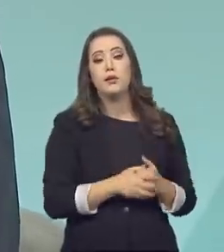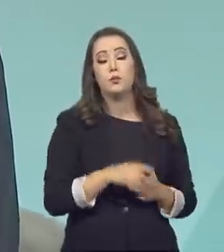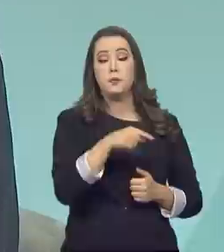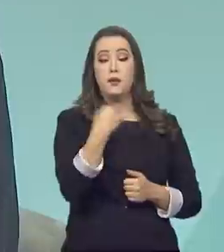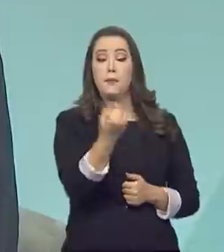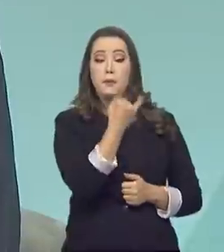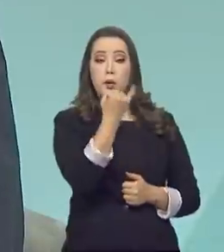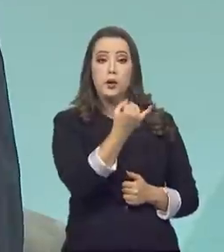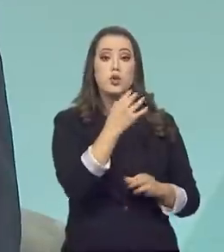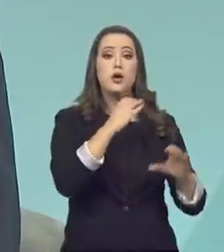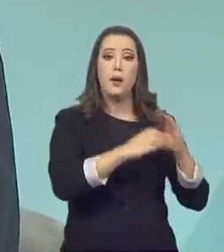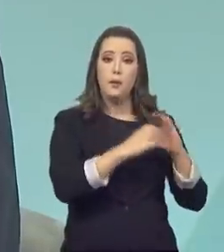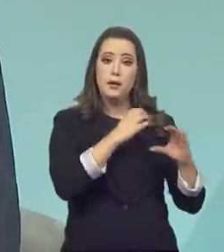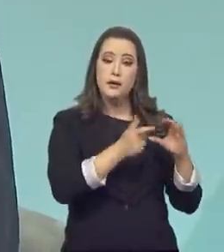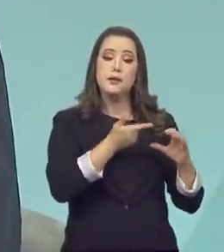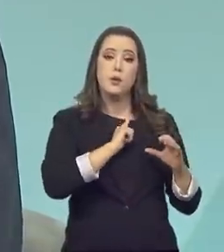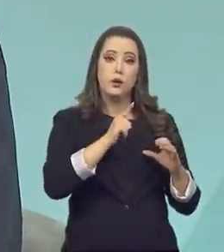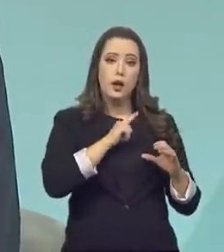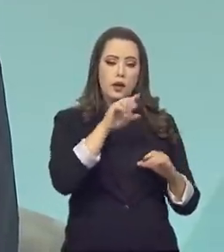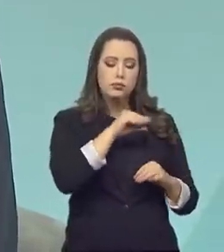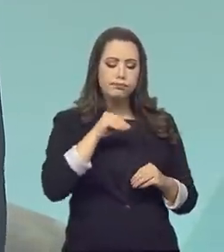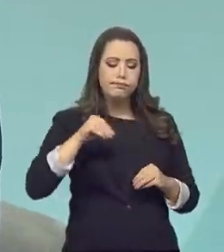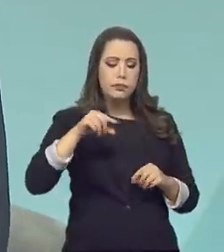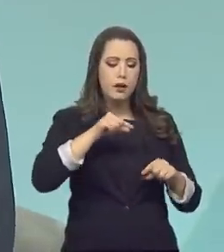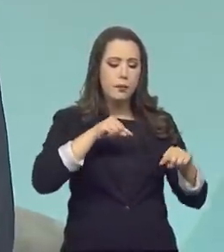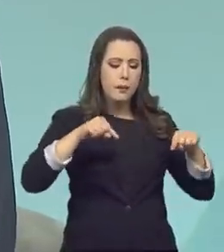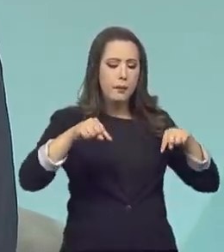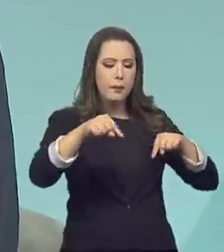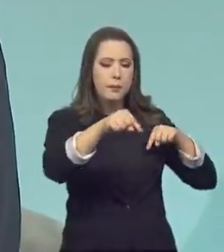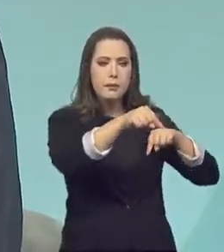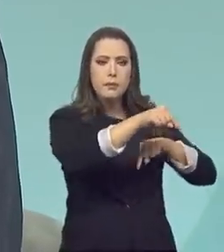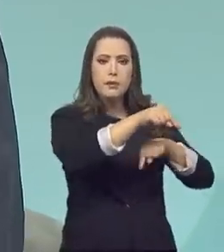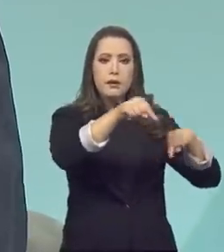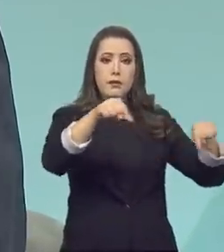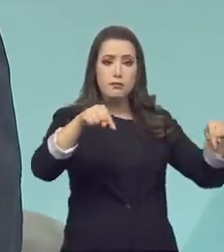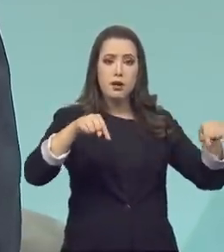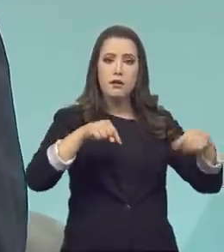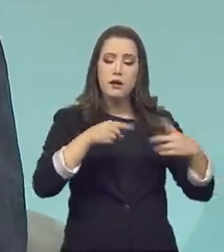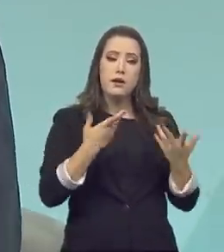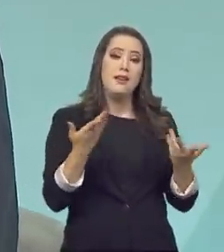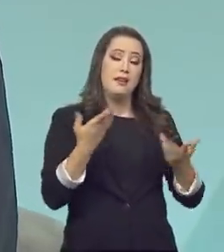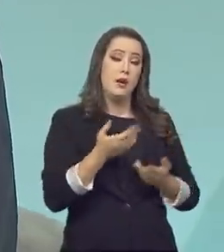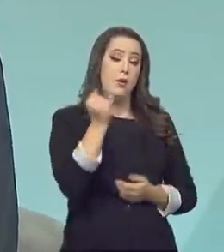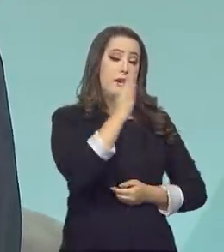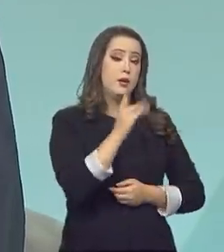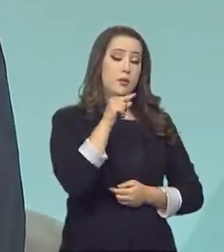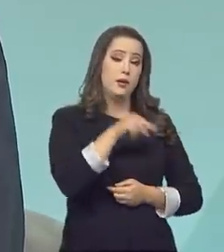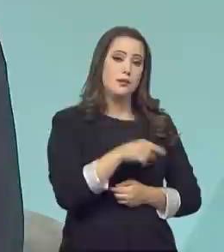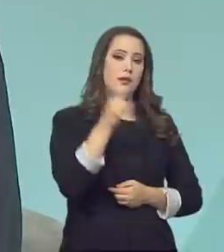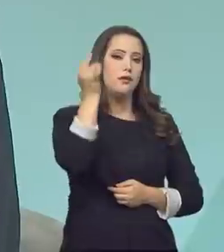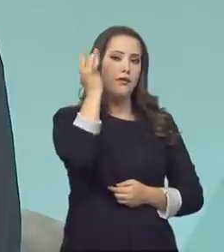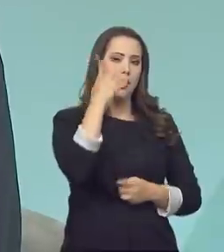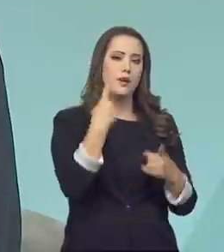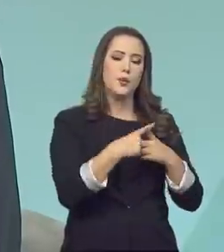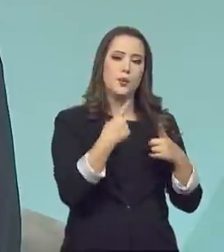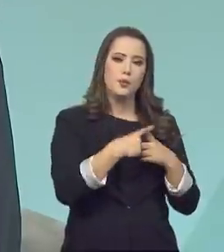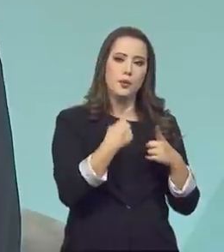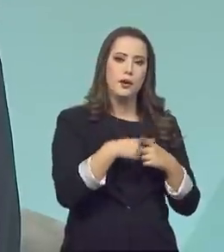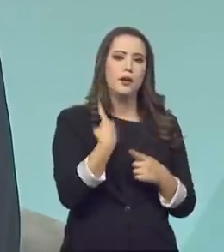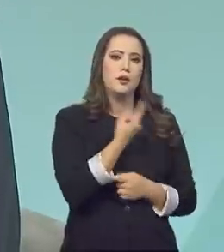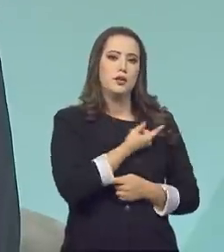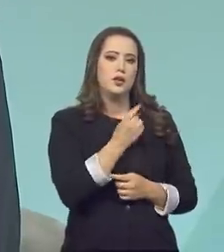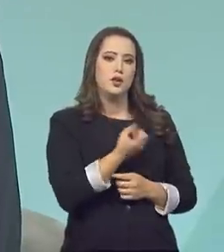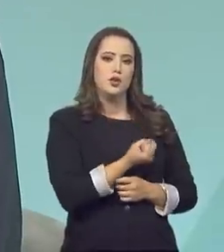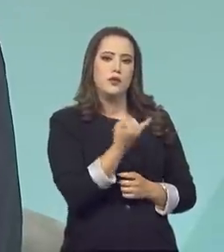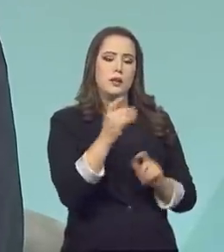de forma adequada. Isso, de certa forma, no Brasil é facilitada por várias dessas competências estarem concentradas no Inmetro.